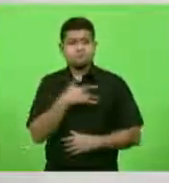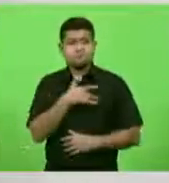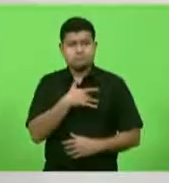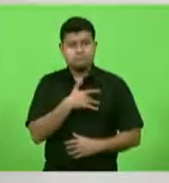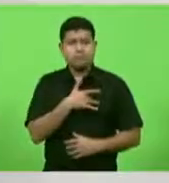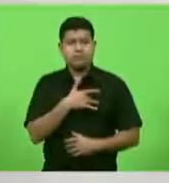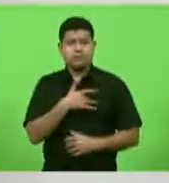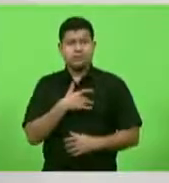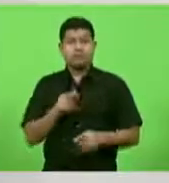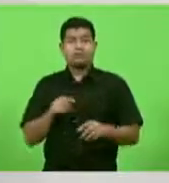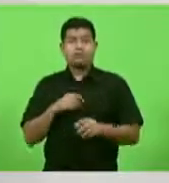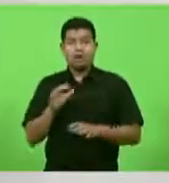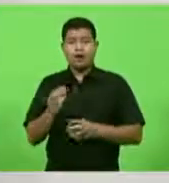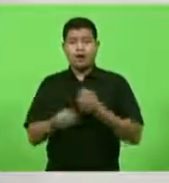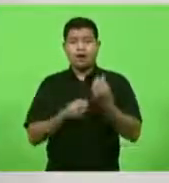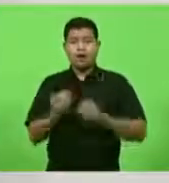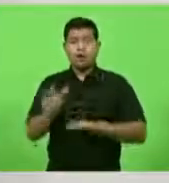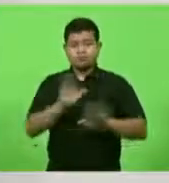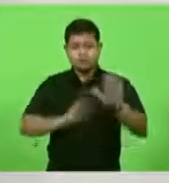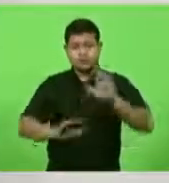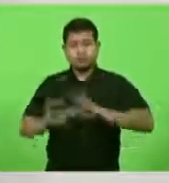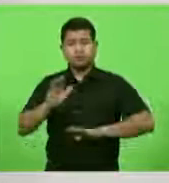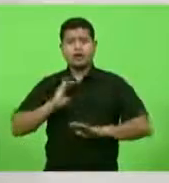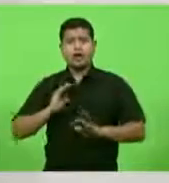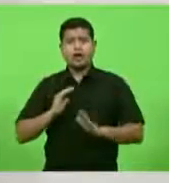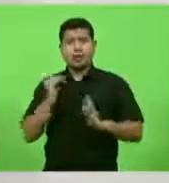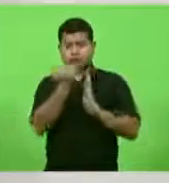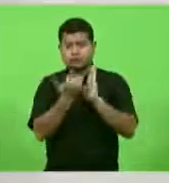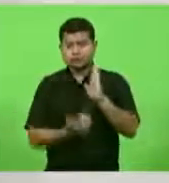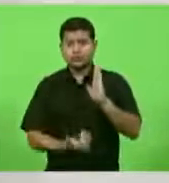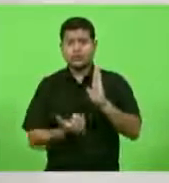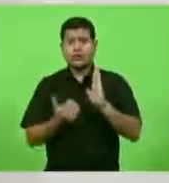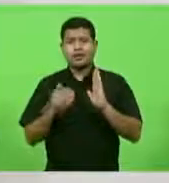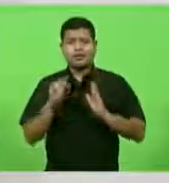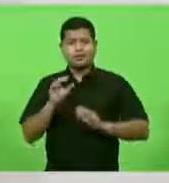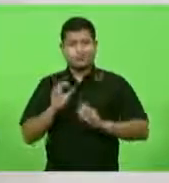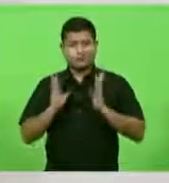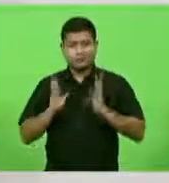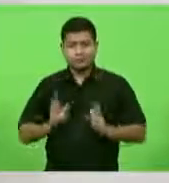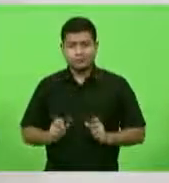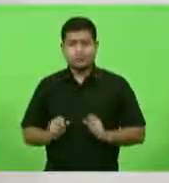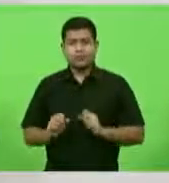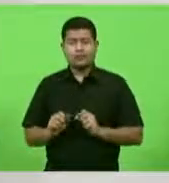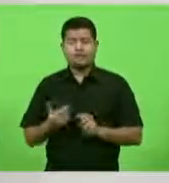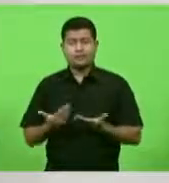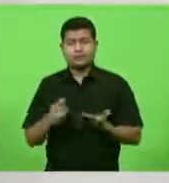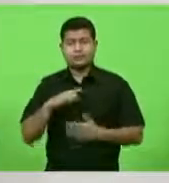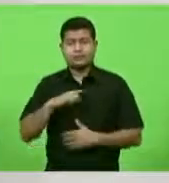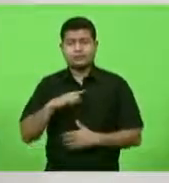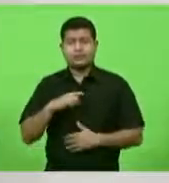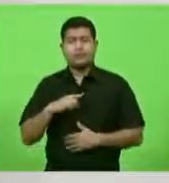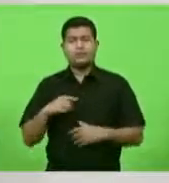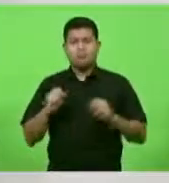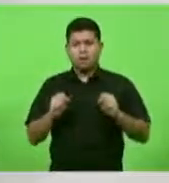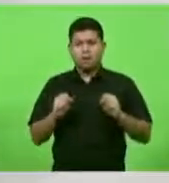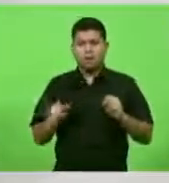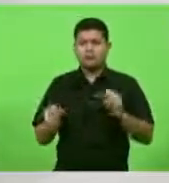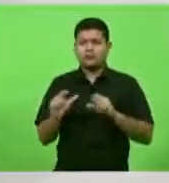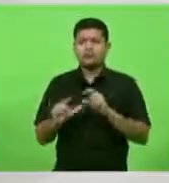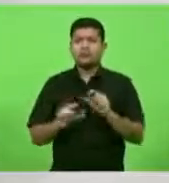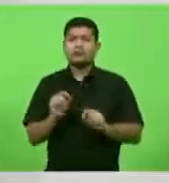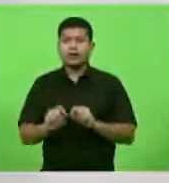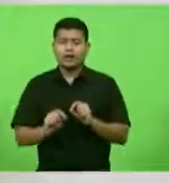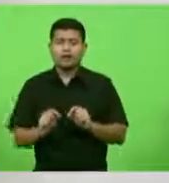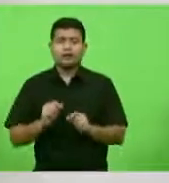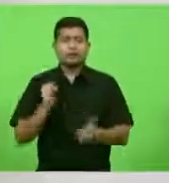sanitárias da prática regrada do esporte catarinense pode sim o esporte de contato com regras com